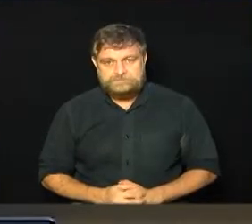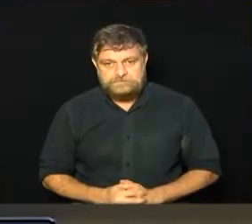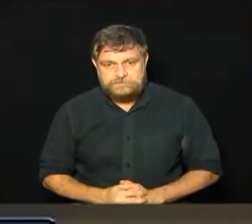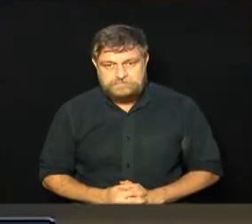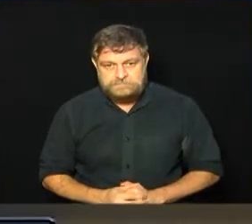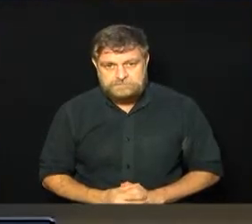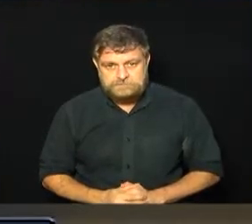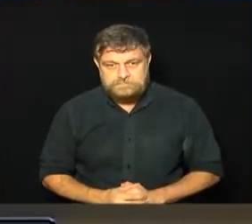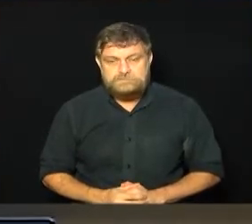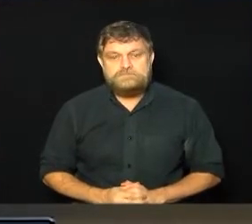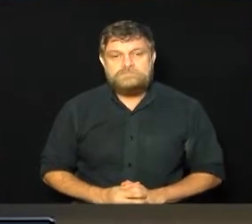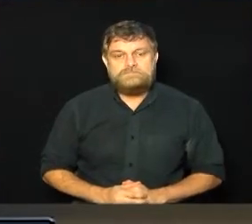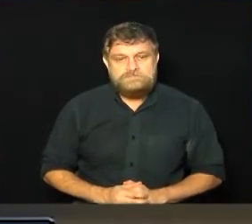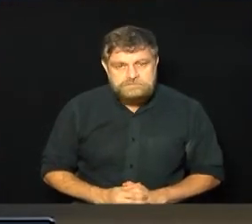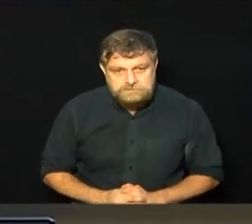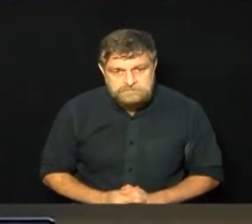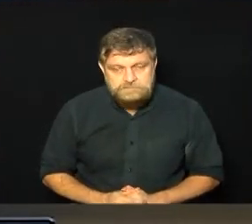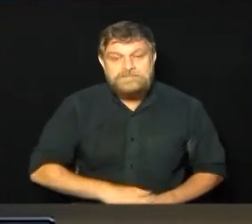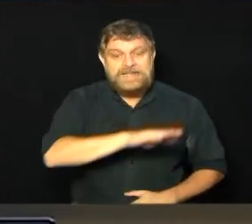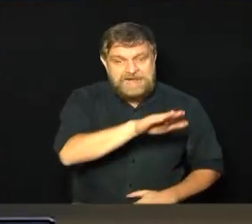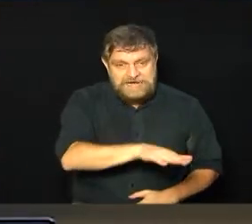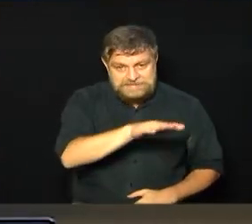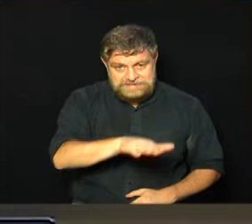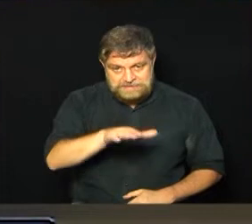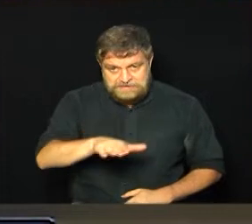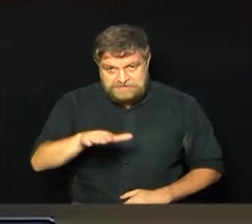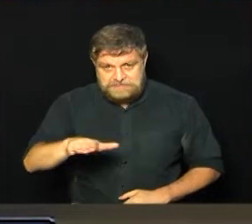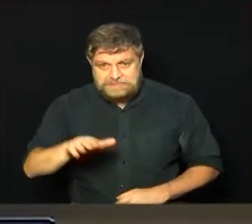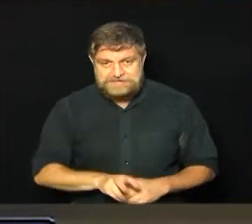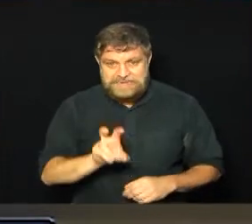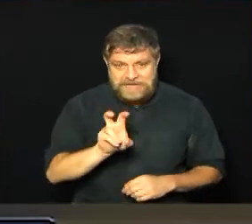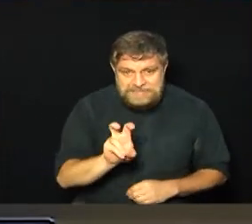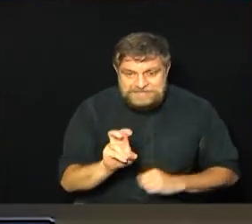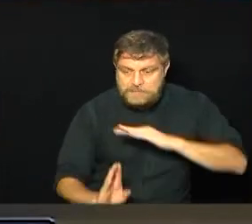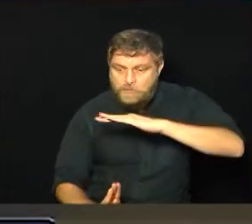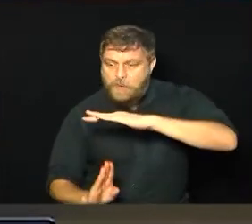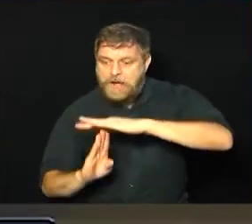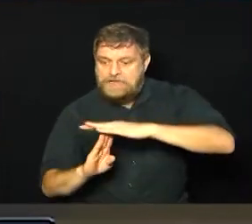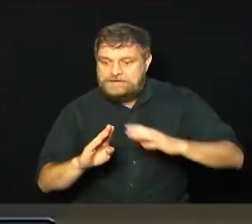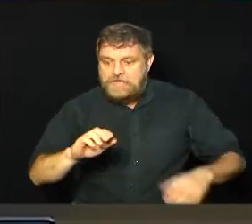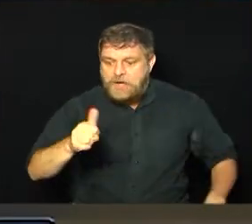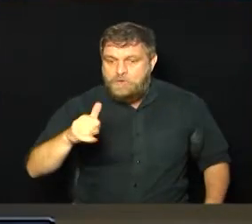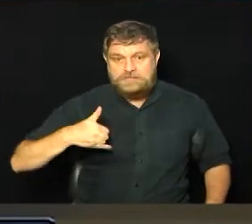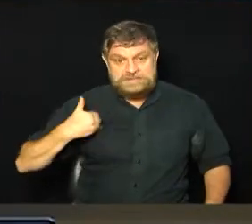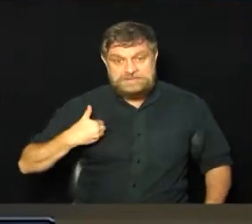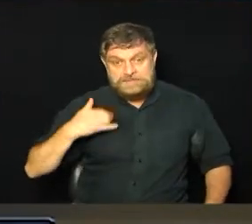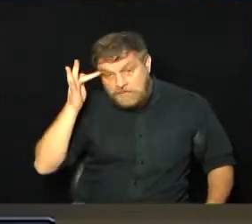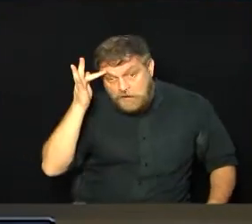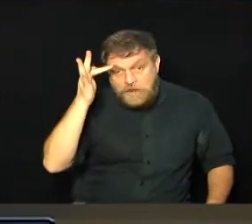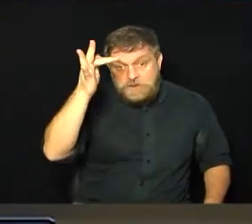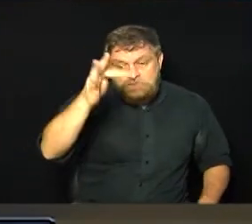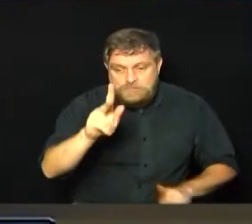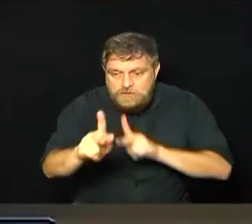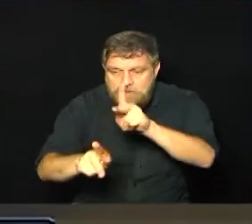O público das nossas crianças, de 5 a 11 anos, que são o futuro do nosso Brasil, e